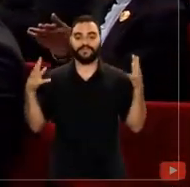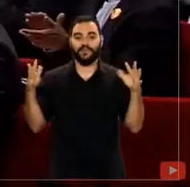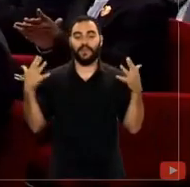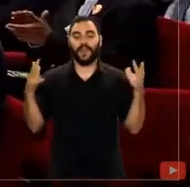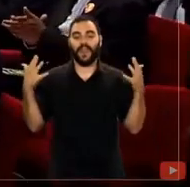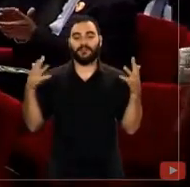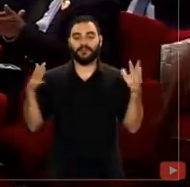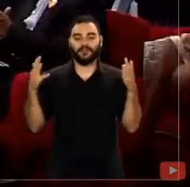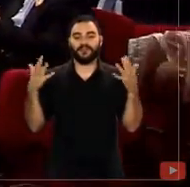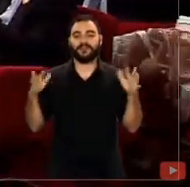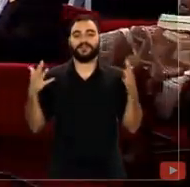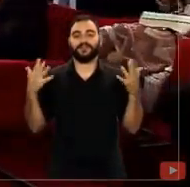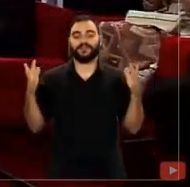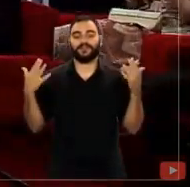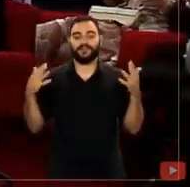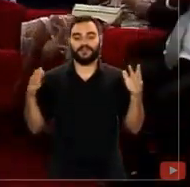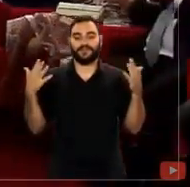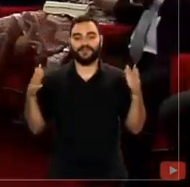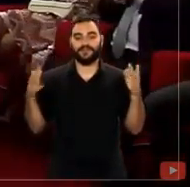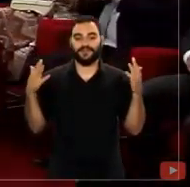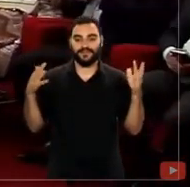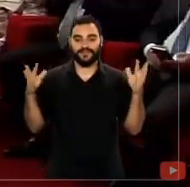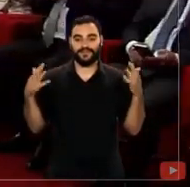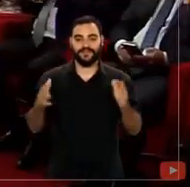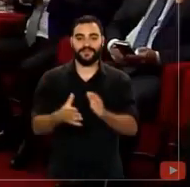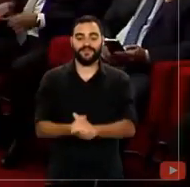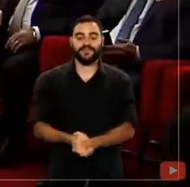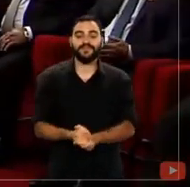Aplausos. Aplausos.